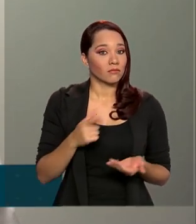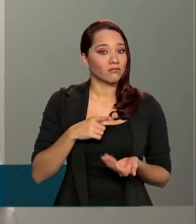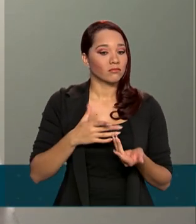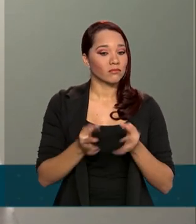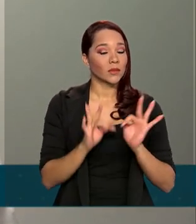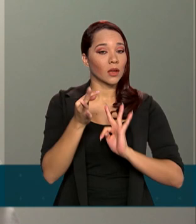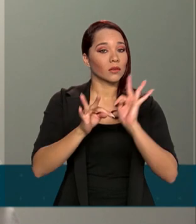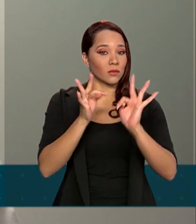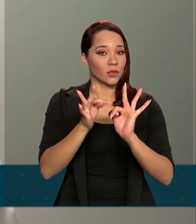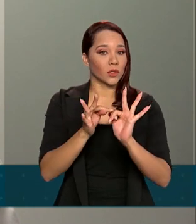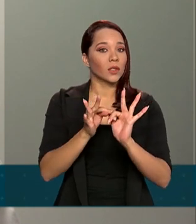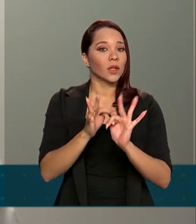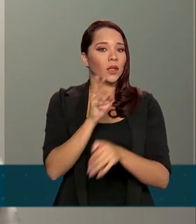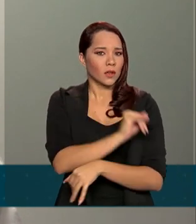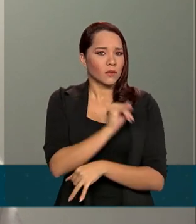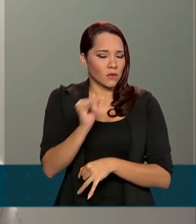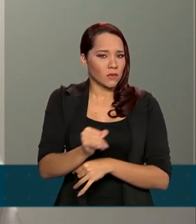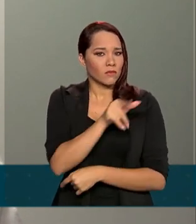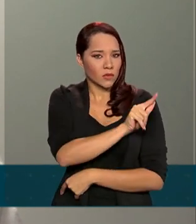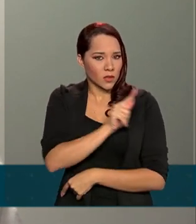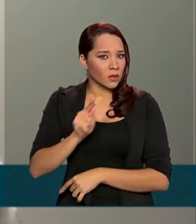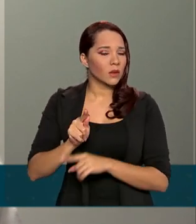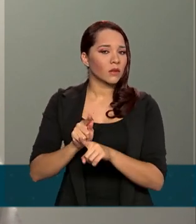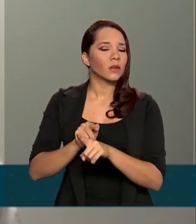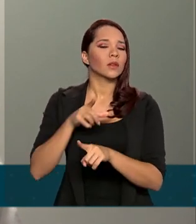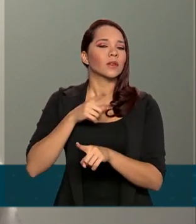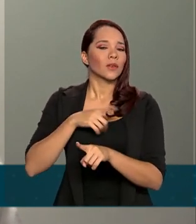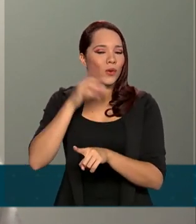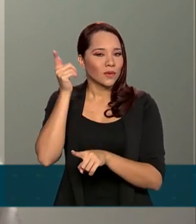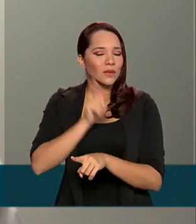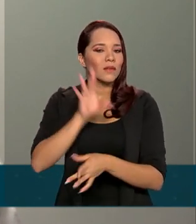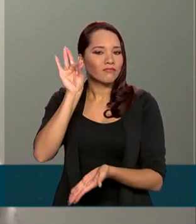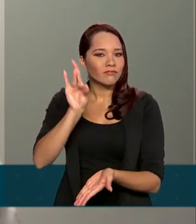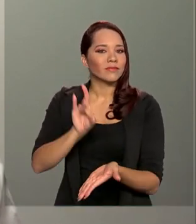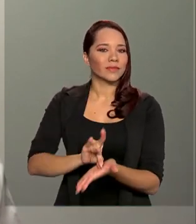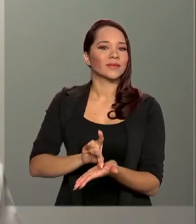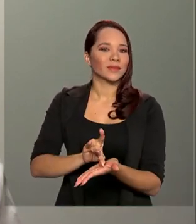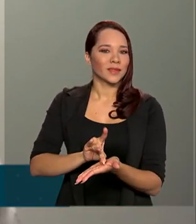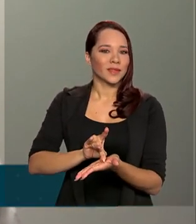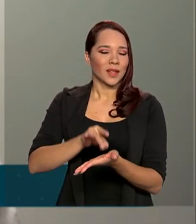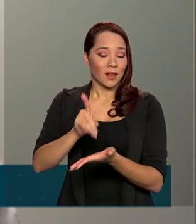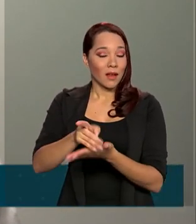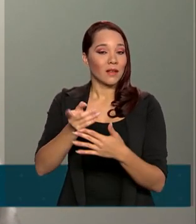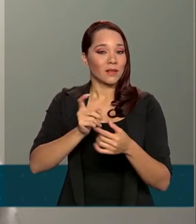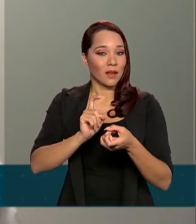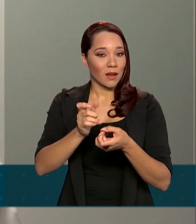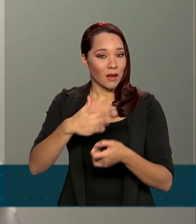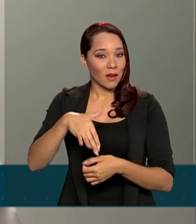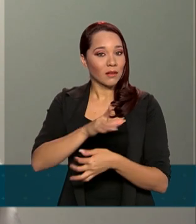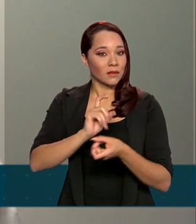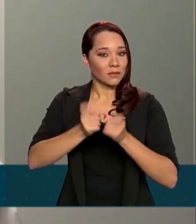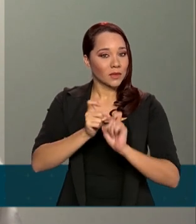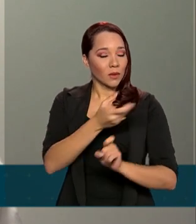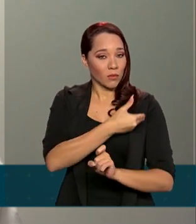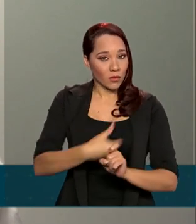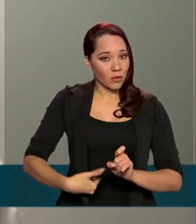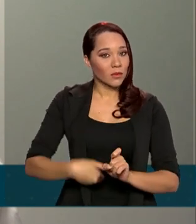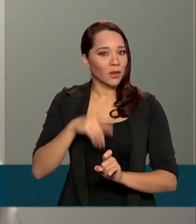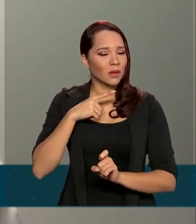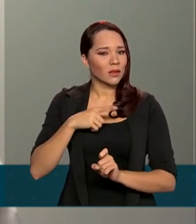e instrumentos de gestão para que isso seja uma realidade cada vez mais presente na administração pública e que traga